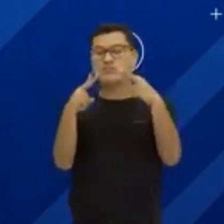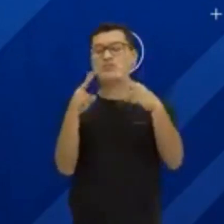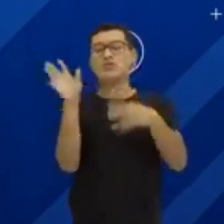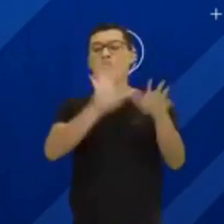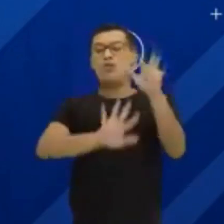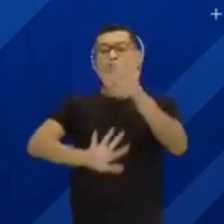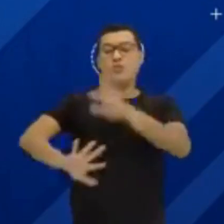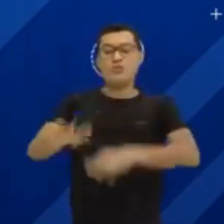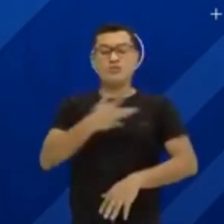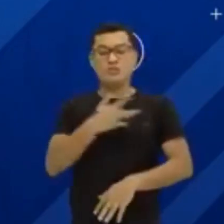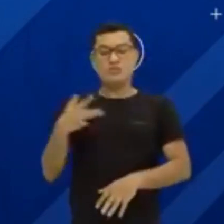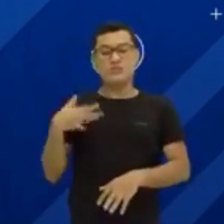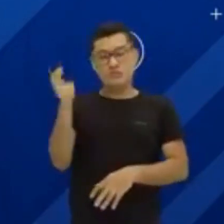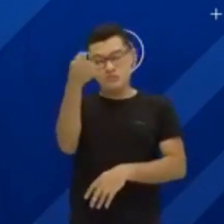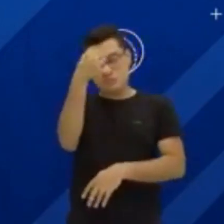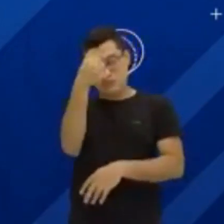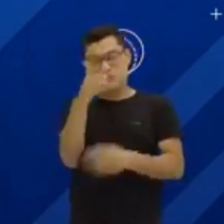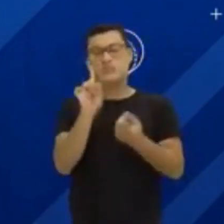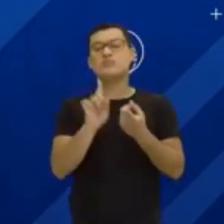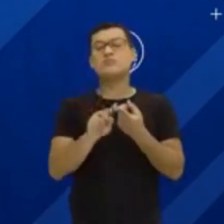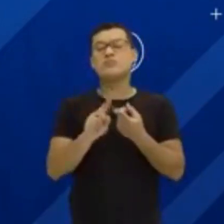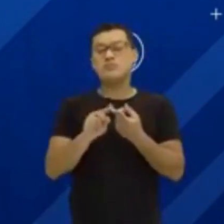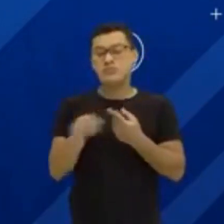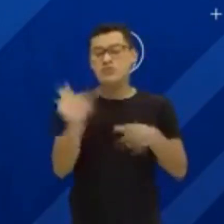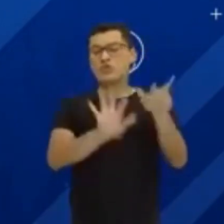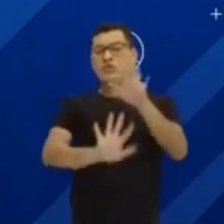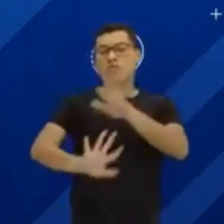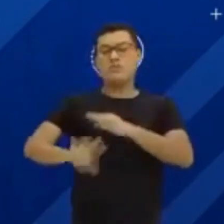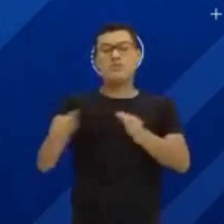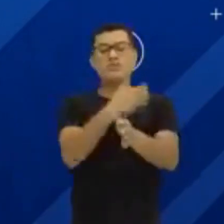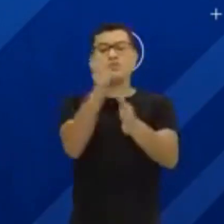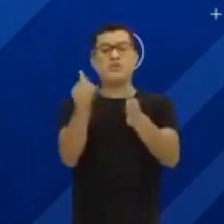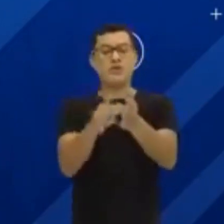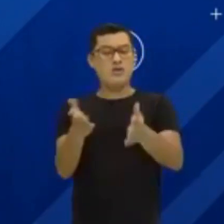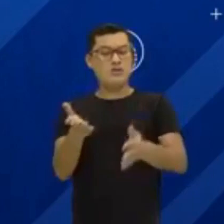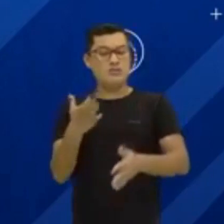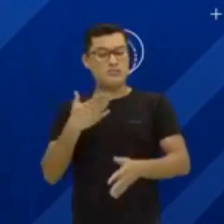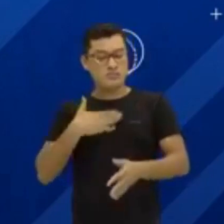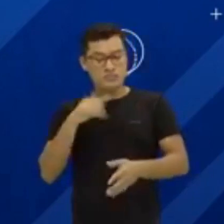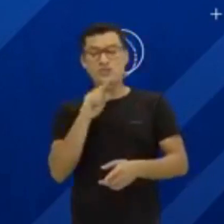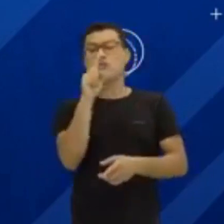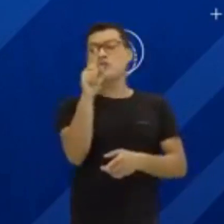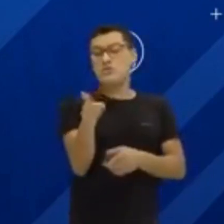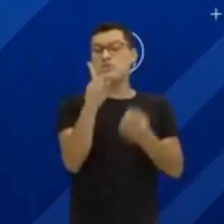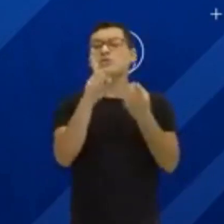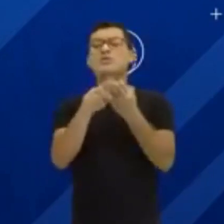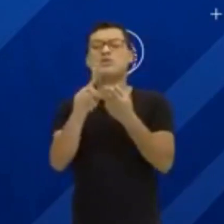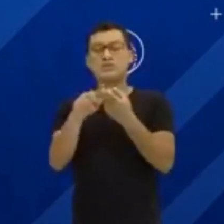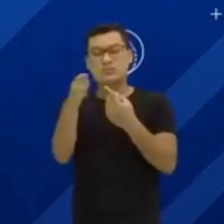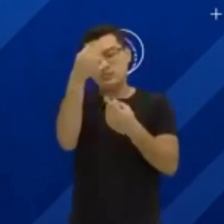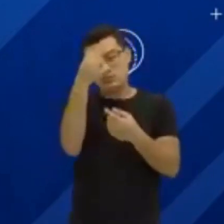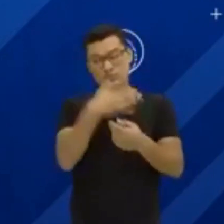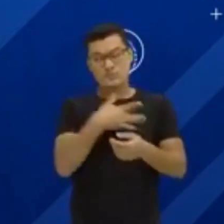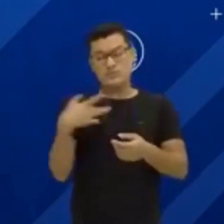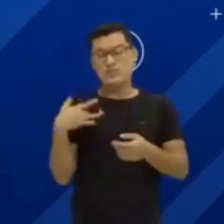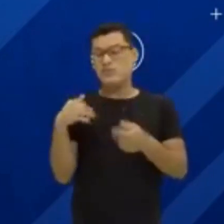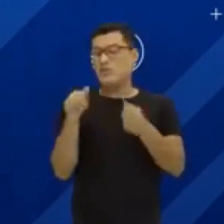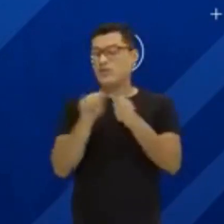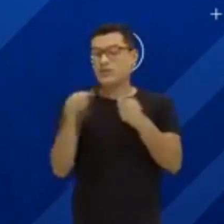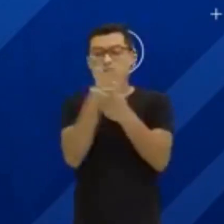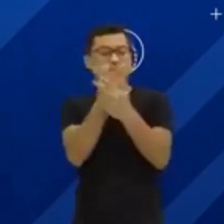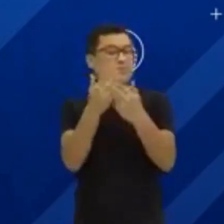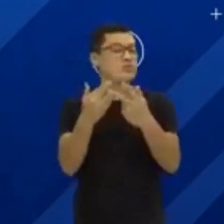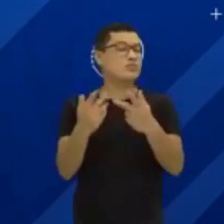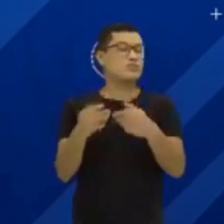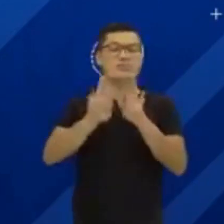da saúde mental. E uma maneira de cuidar da nossa, da tua, da minha saúde mental, é fazendo coisas que te